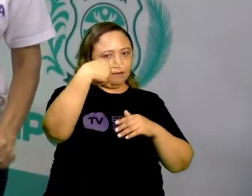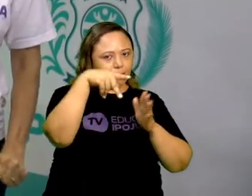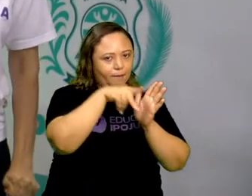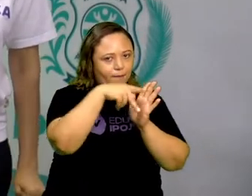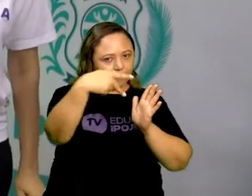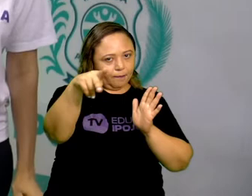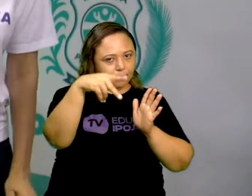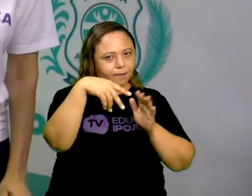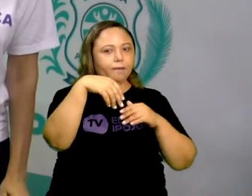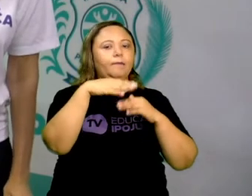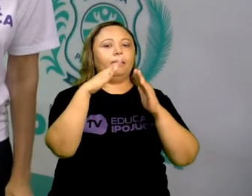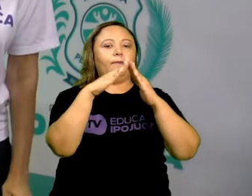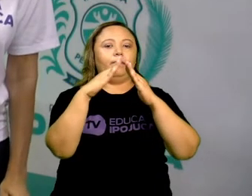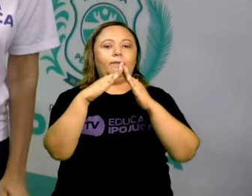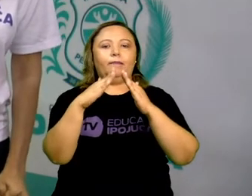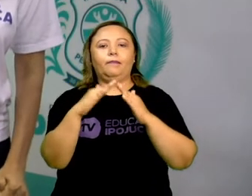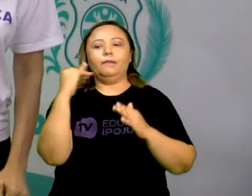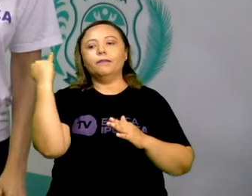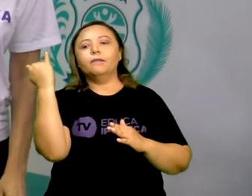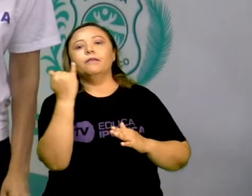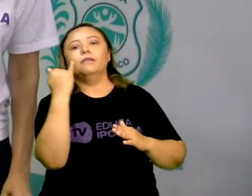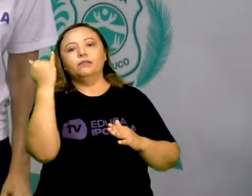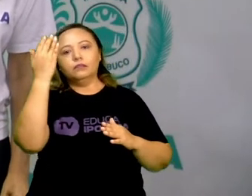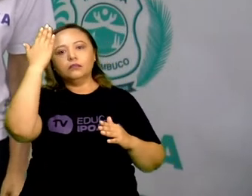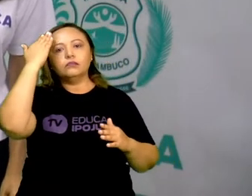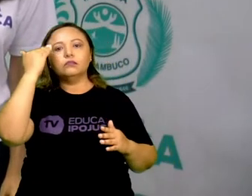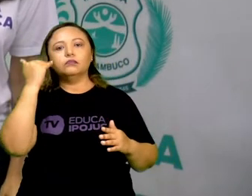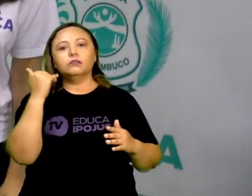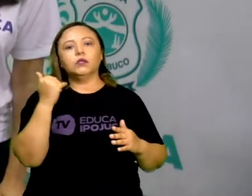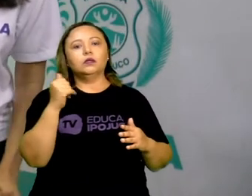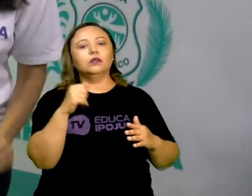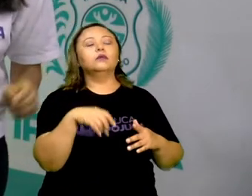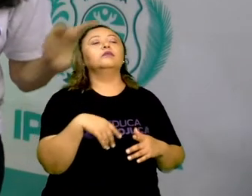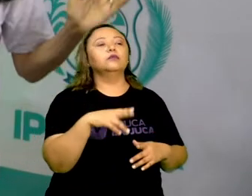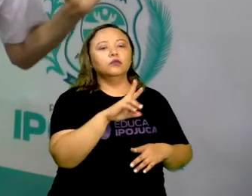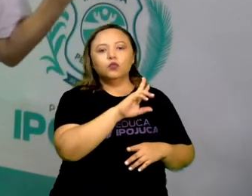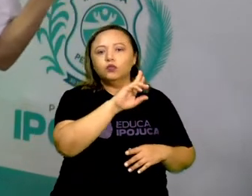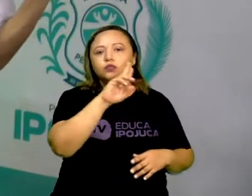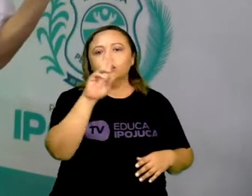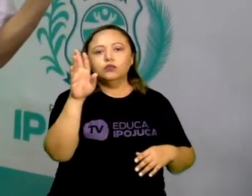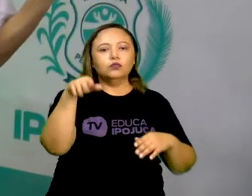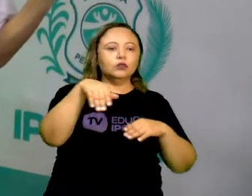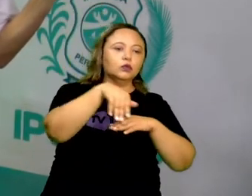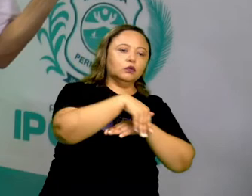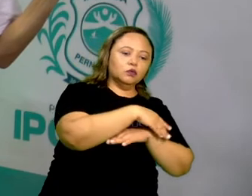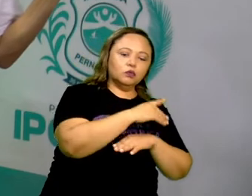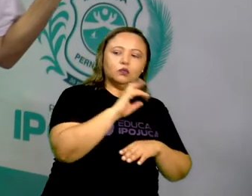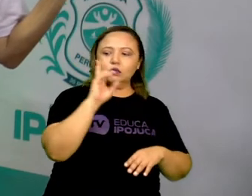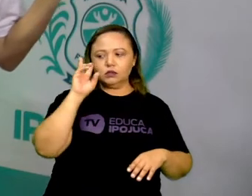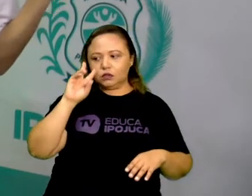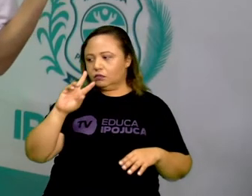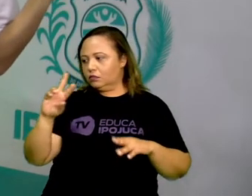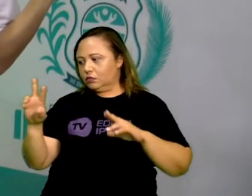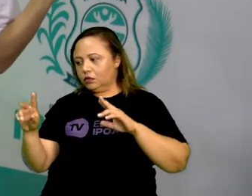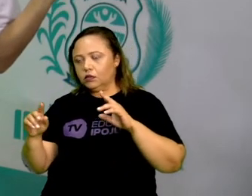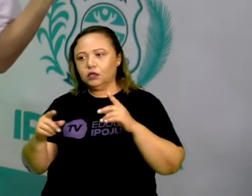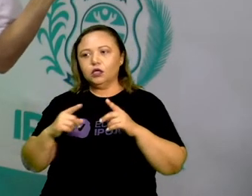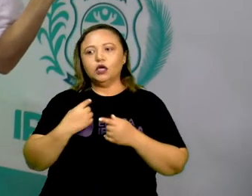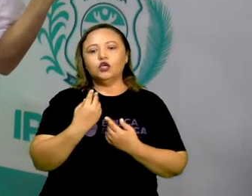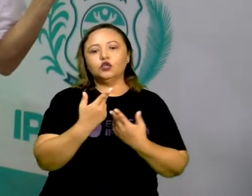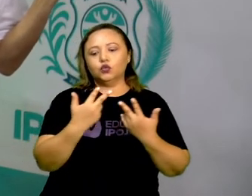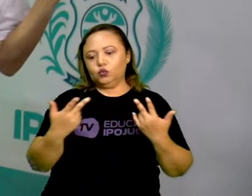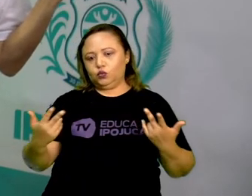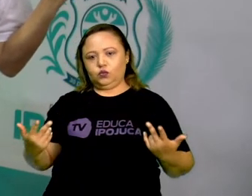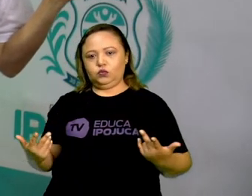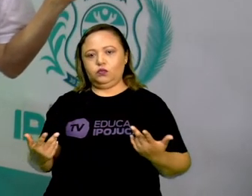do seu endereço. É importante também você conhecer o que é que tem perto da sua casa.